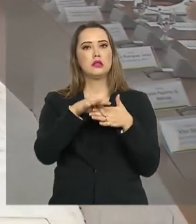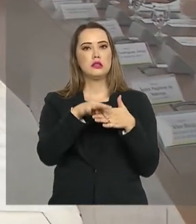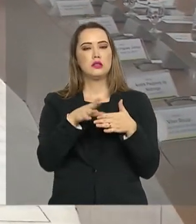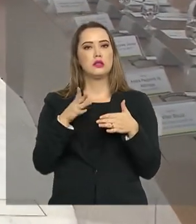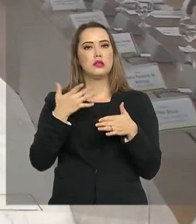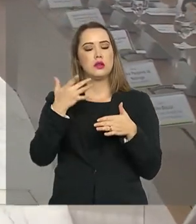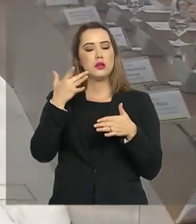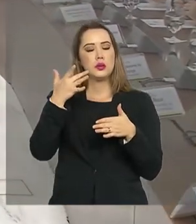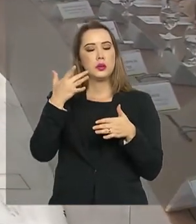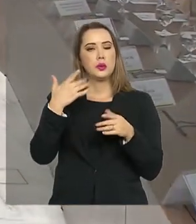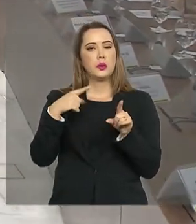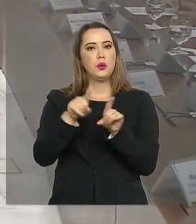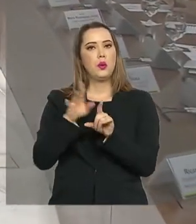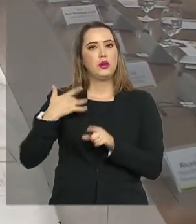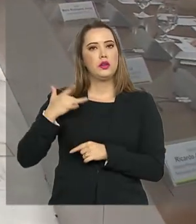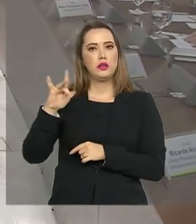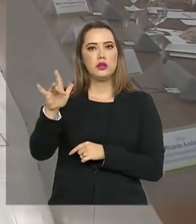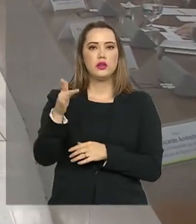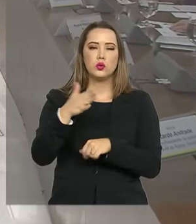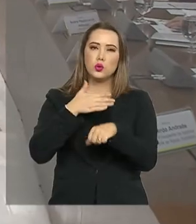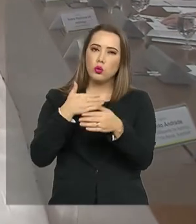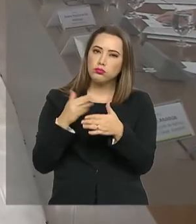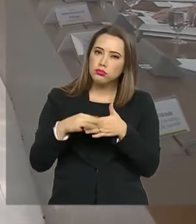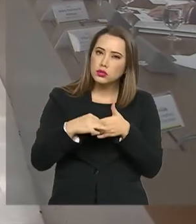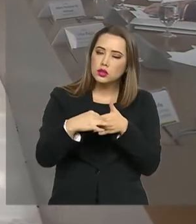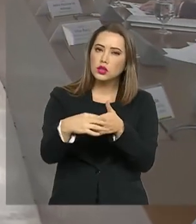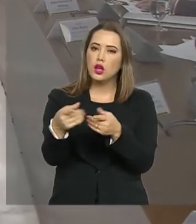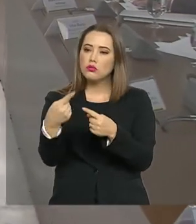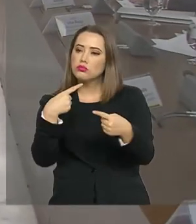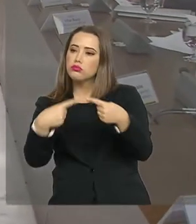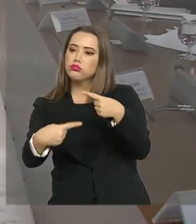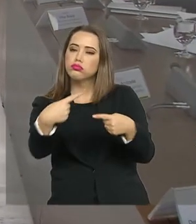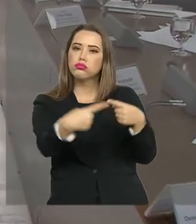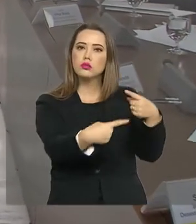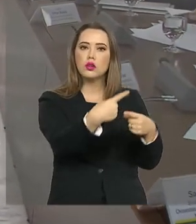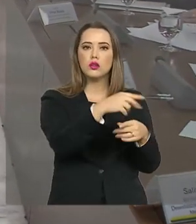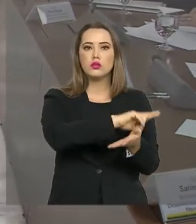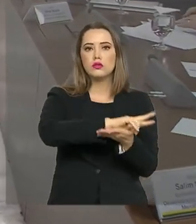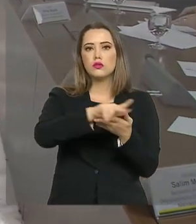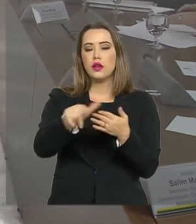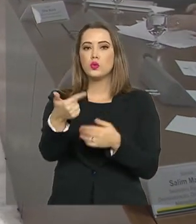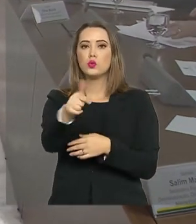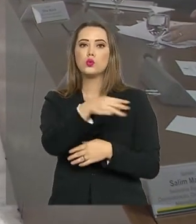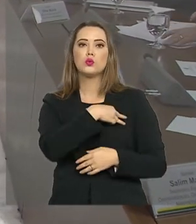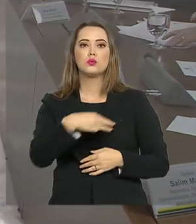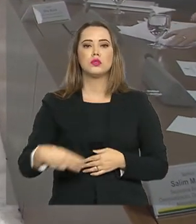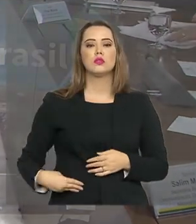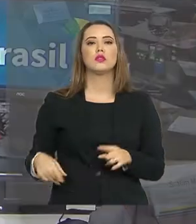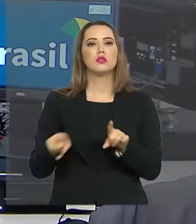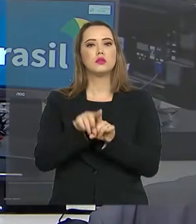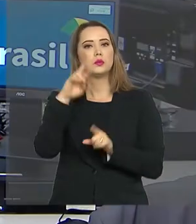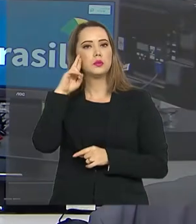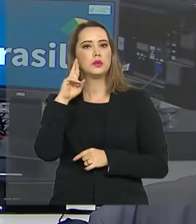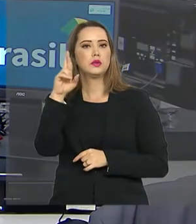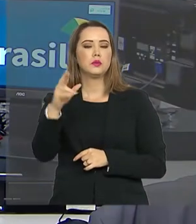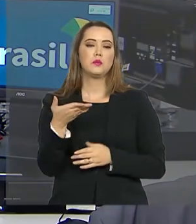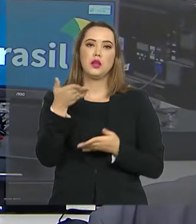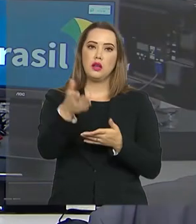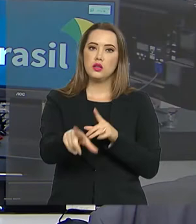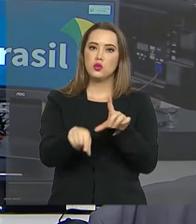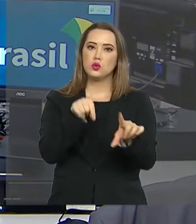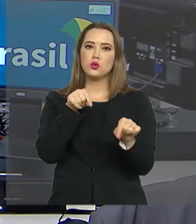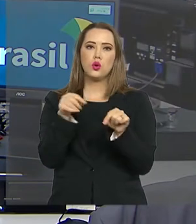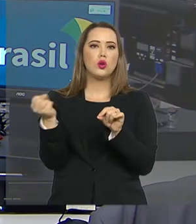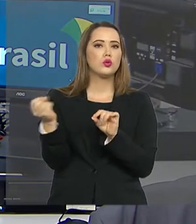Lorenzoni, conduz as conversações. A reunião conta com a presença de vários outros ministros e autoridades. Eles